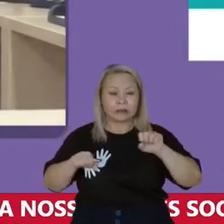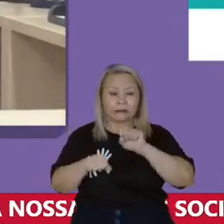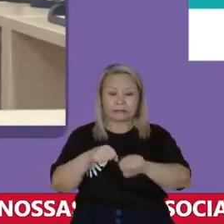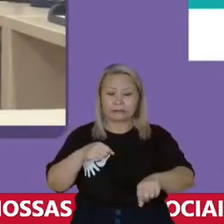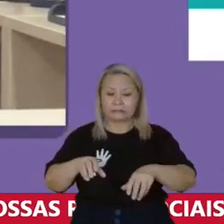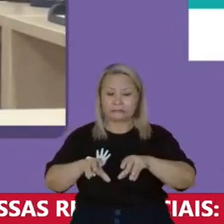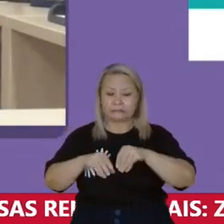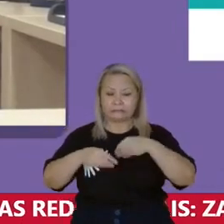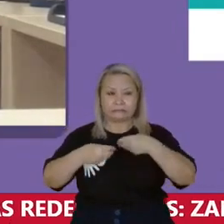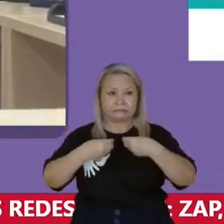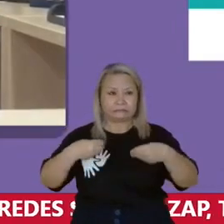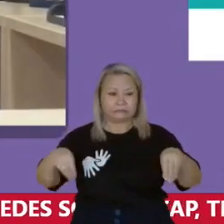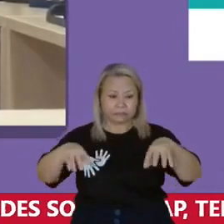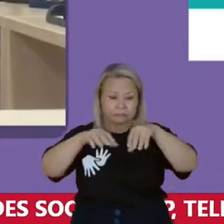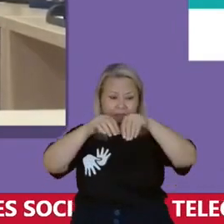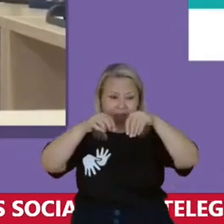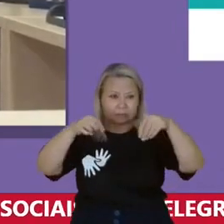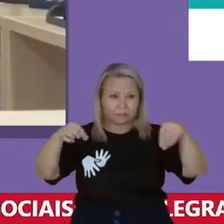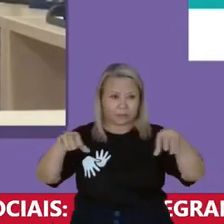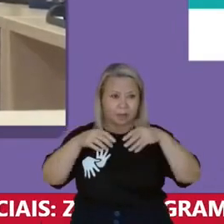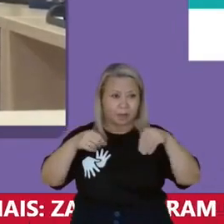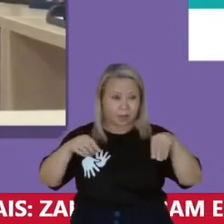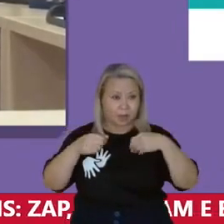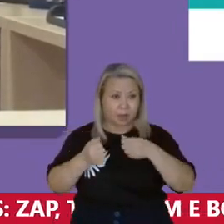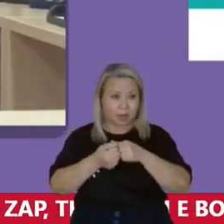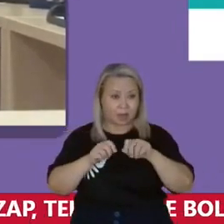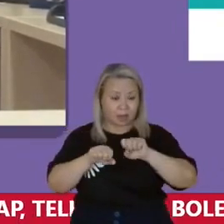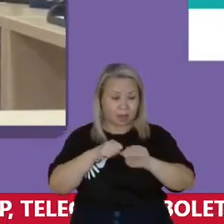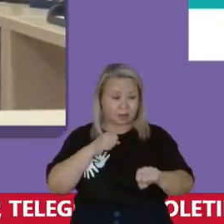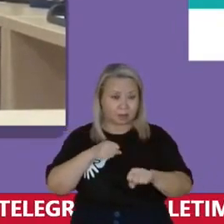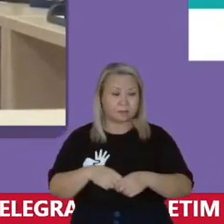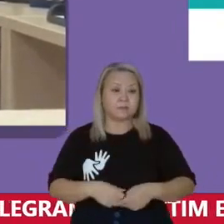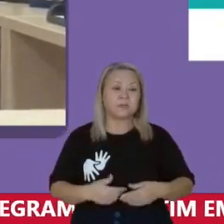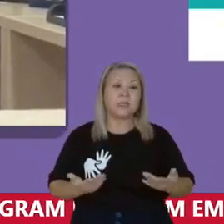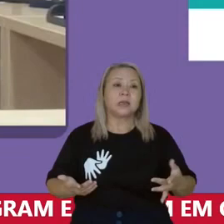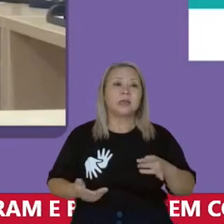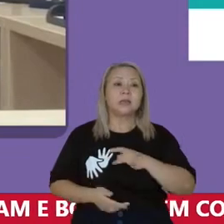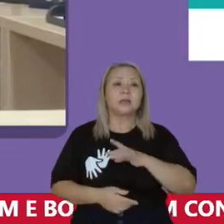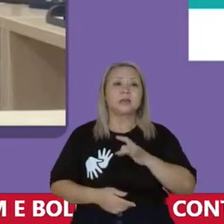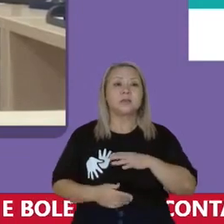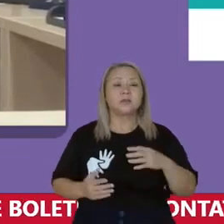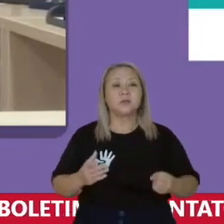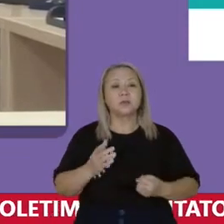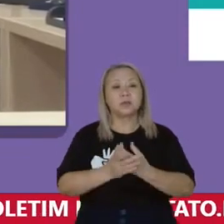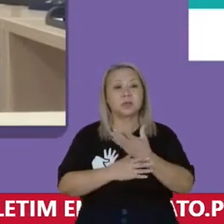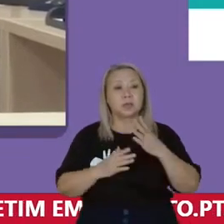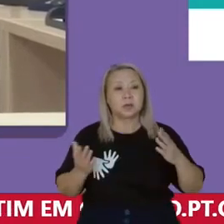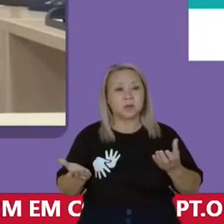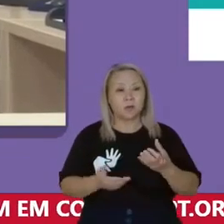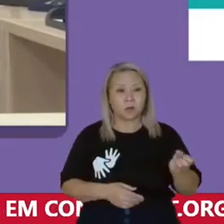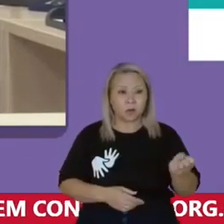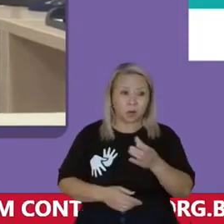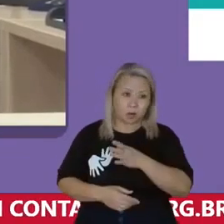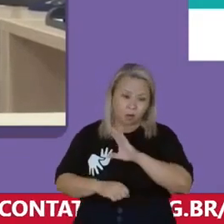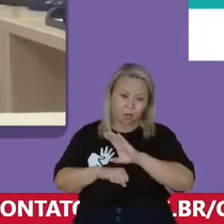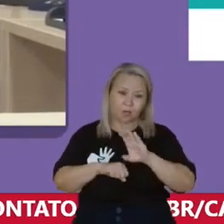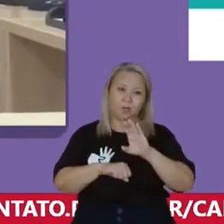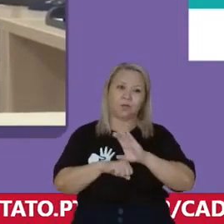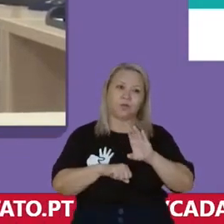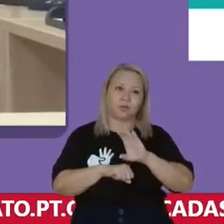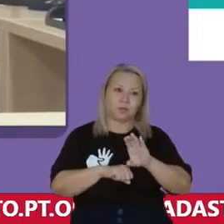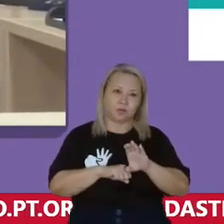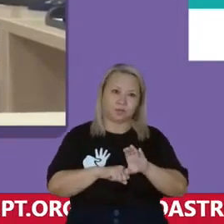Então estão se criando Hoje isso é temeroso Estão criando hoje Uma nova constituição